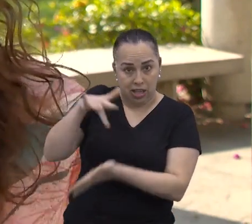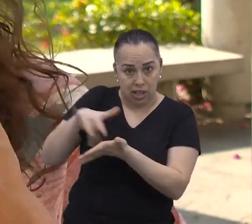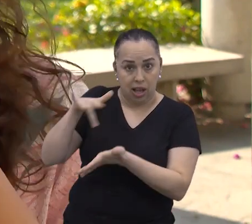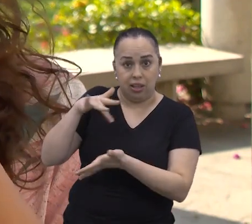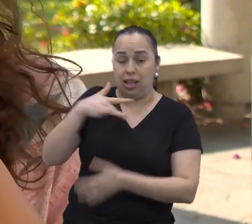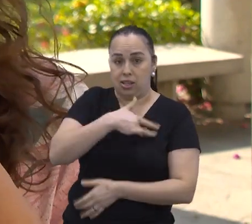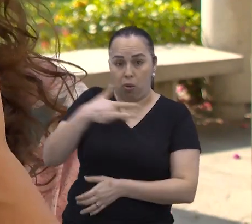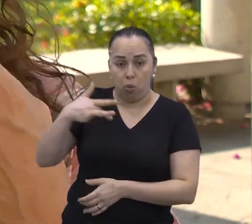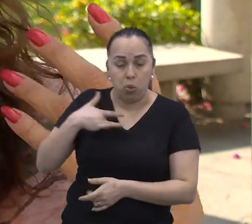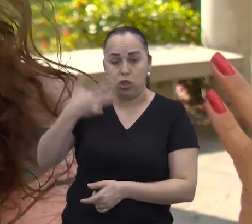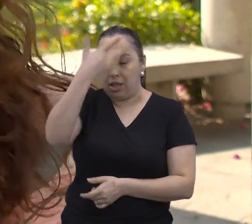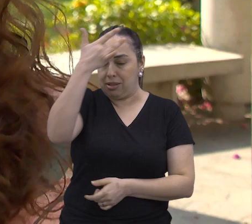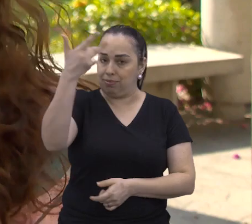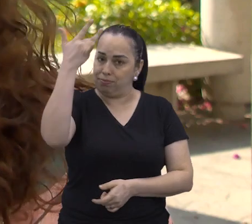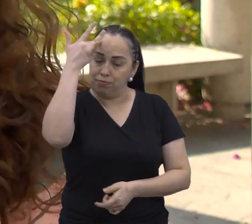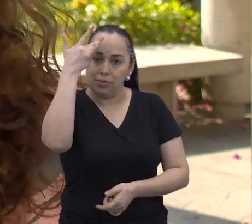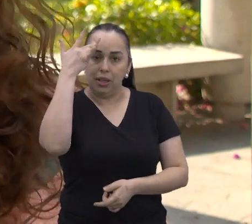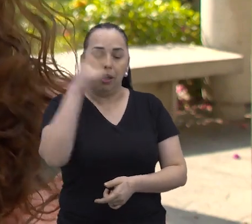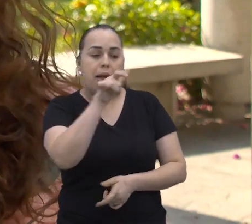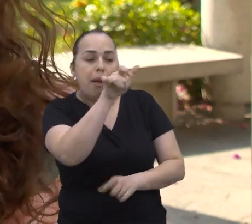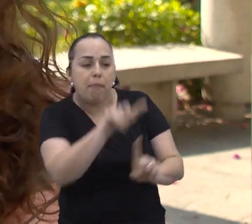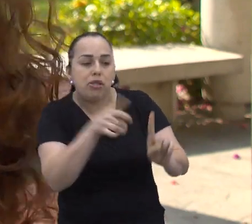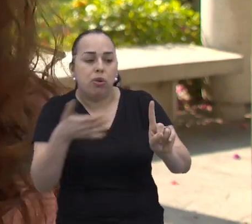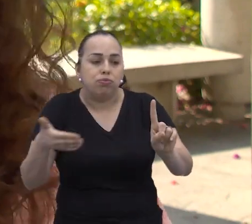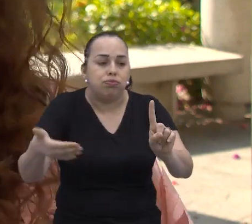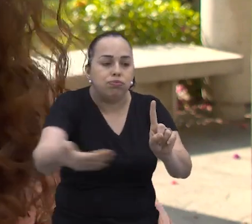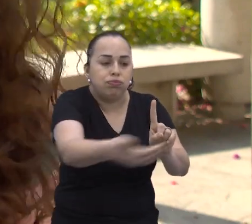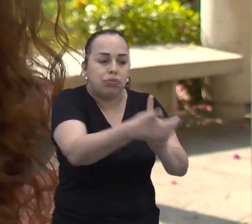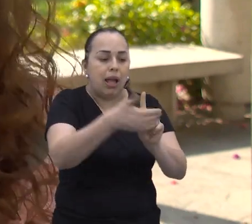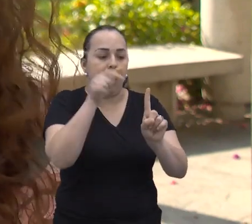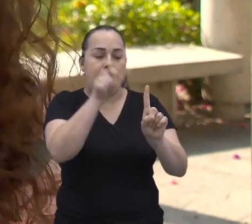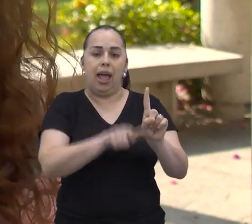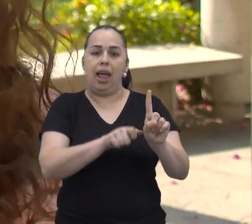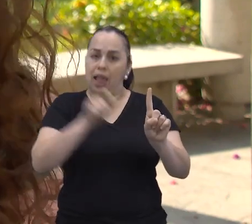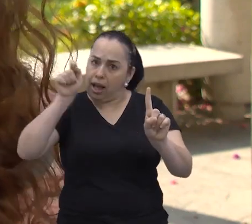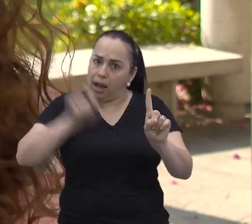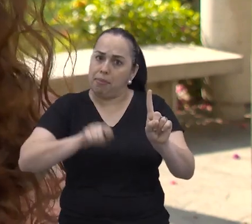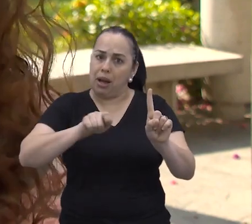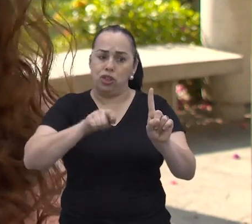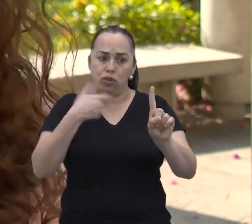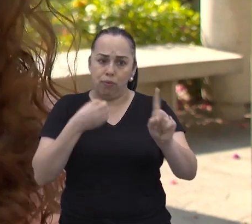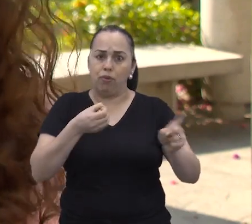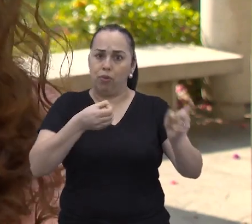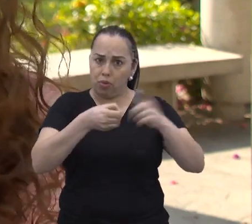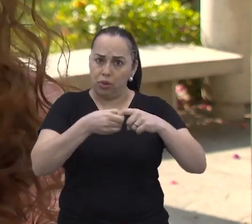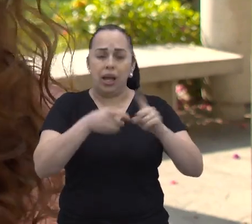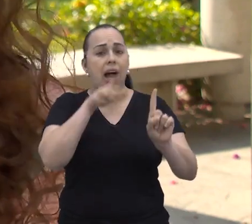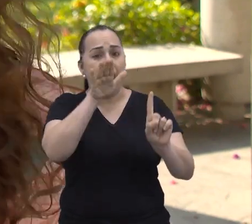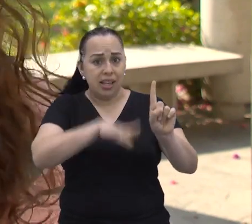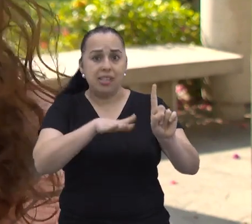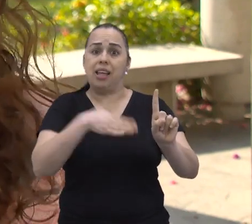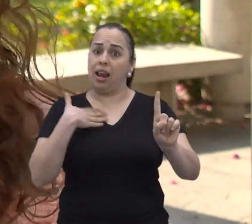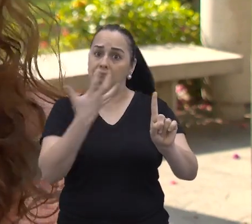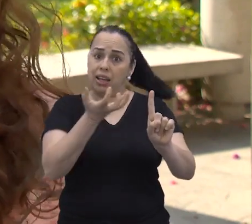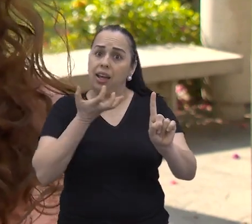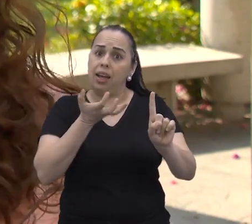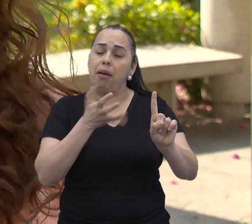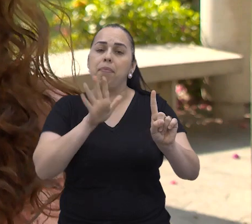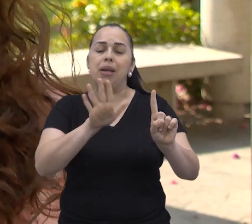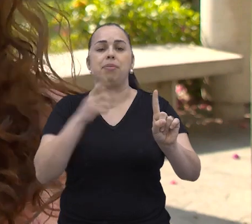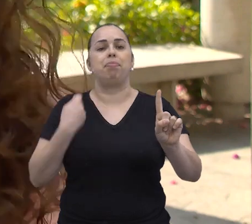vou reforçar sempre a saúde mental, porque essa pessoa tem todas as condições para retomar e ela quer,